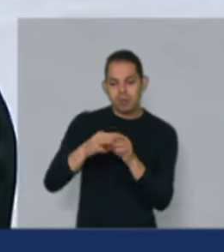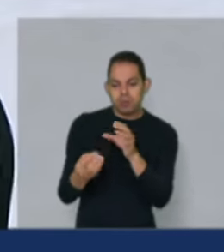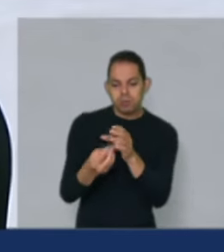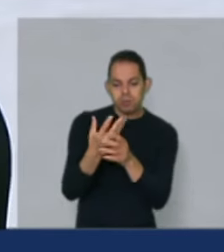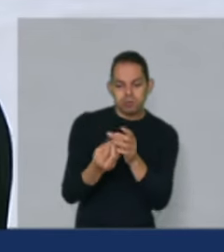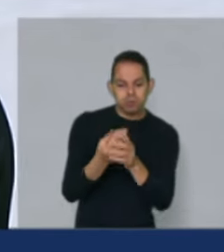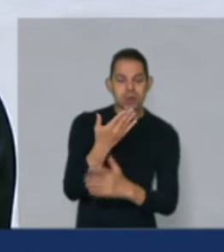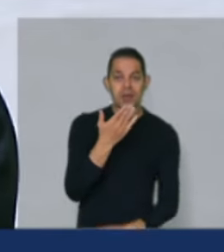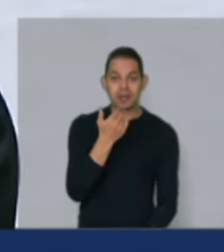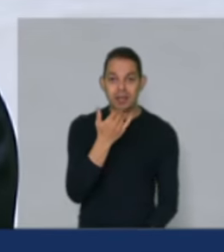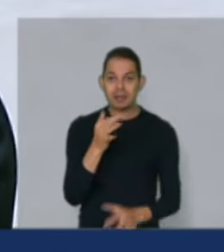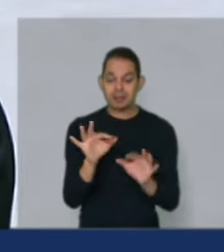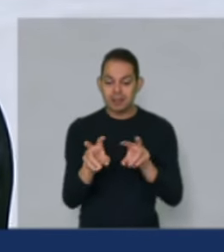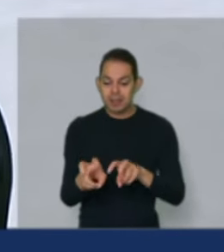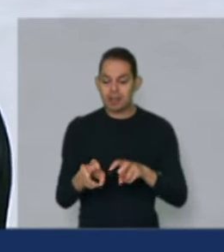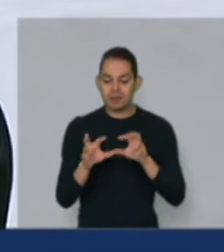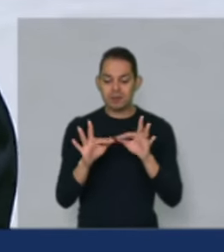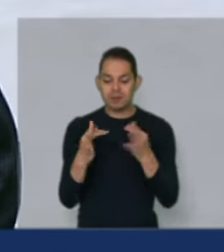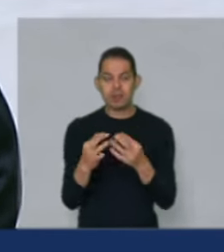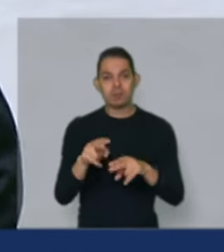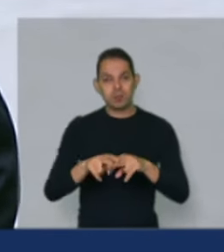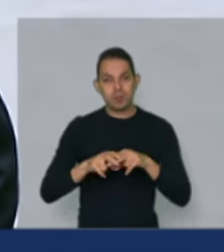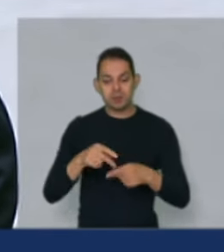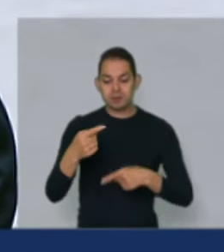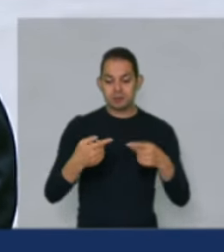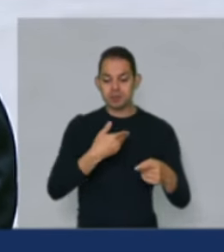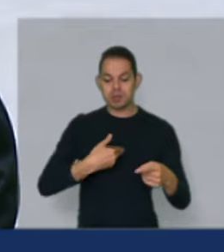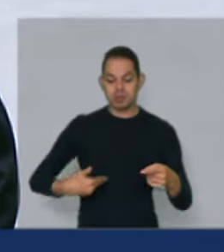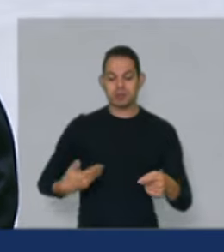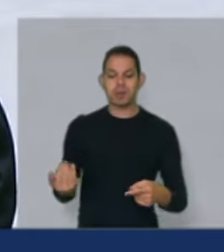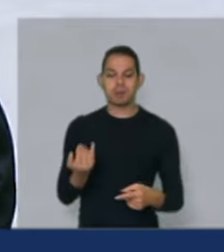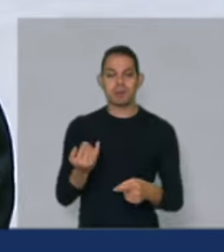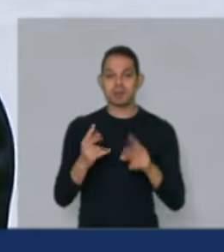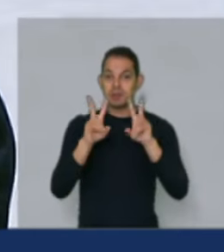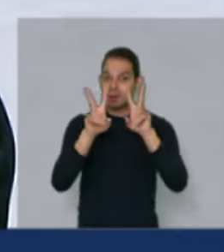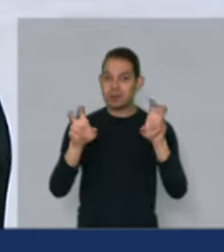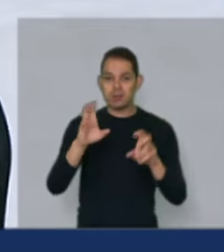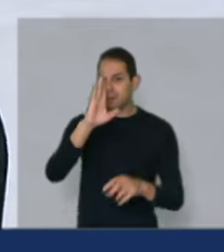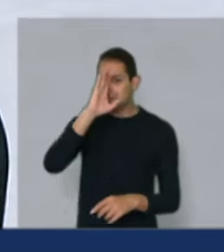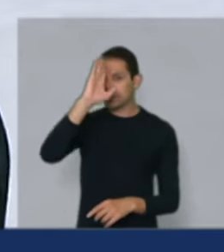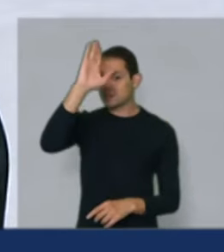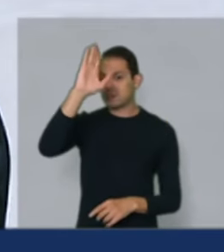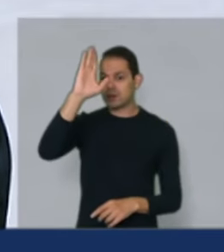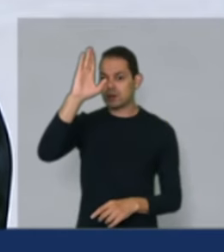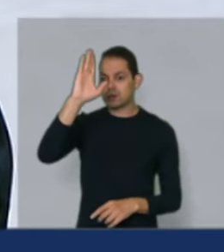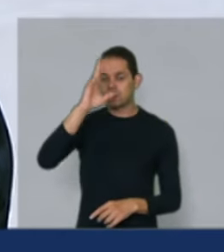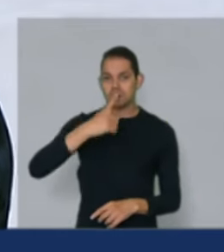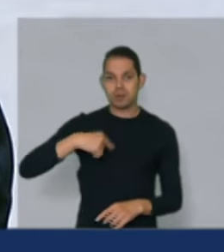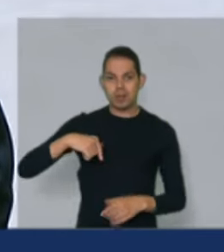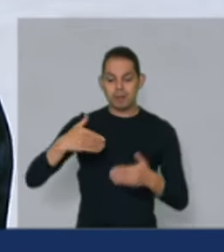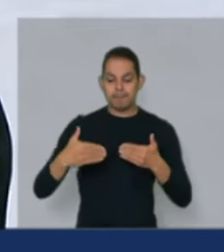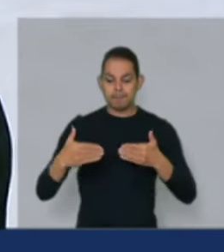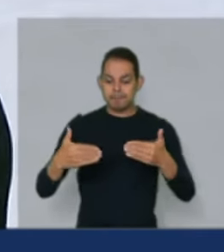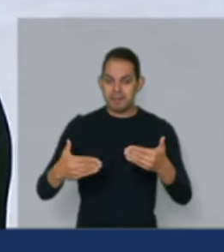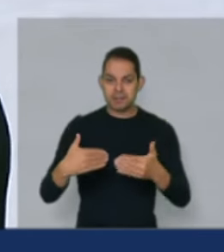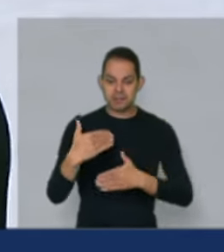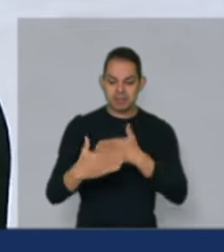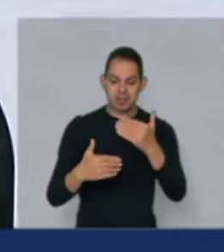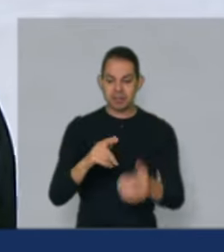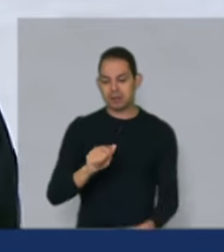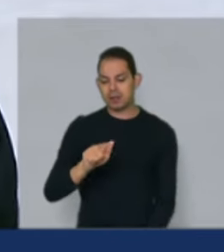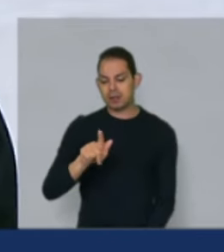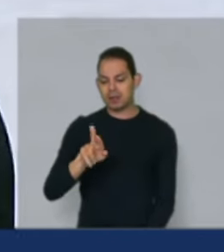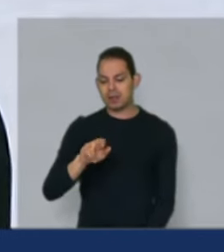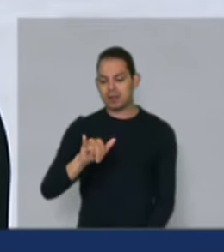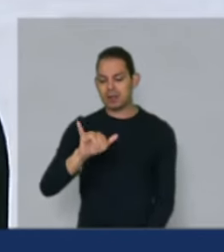Então, precisa da política pública. Esse tema que o principal. Política pública. E nós não temos nem mais Ministérios do Avento Agrário e nós não temos nem